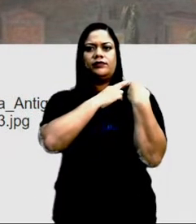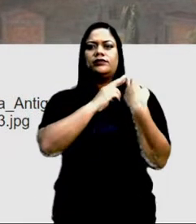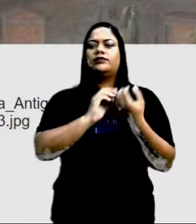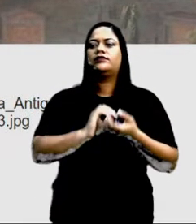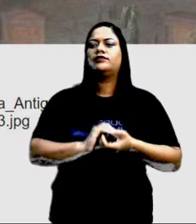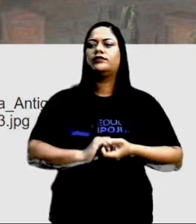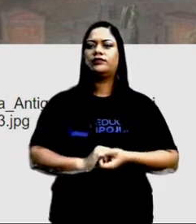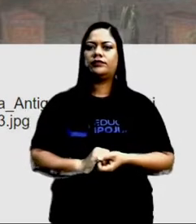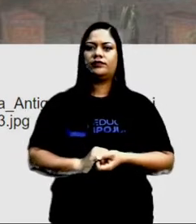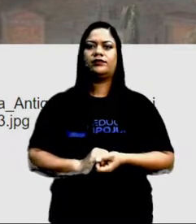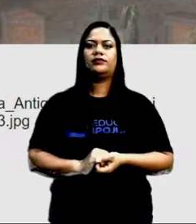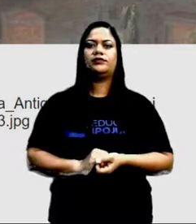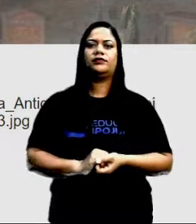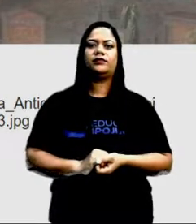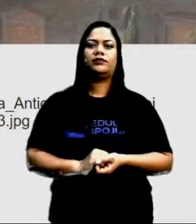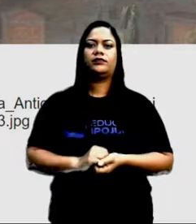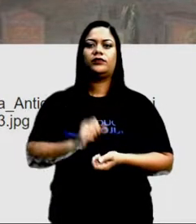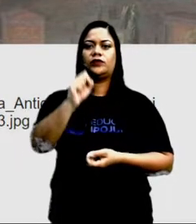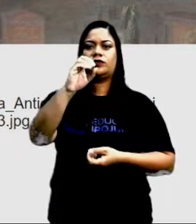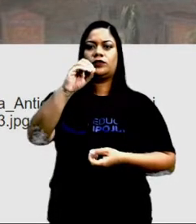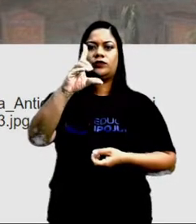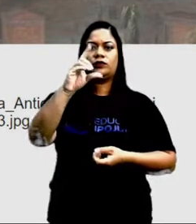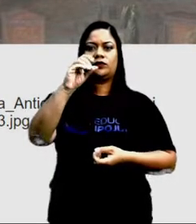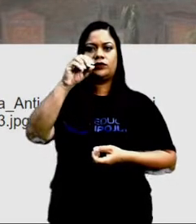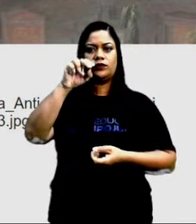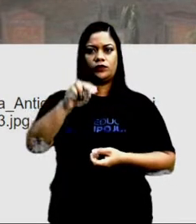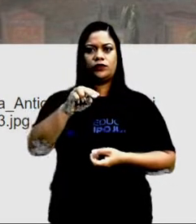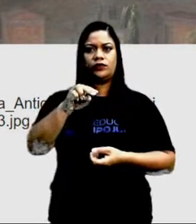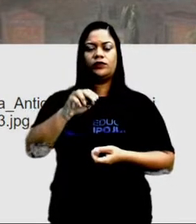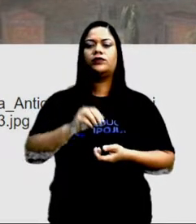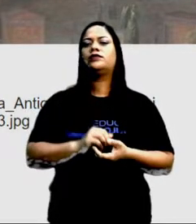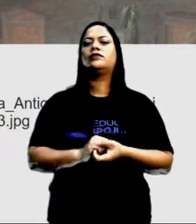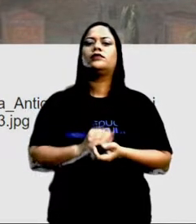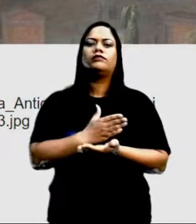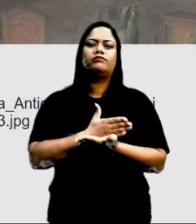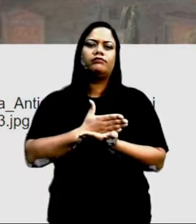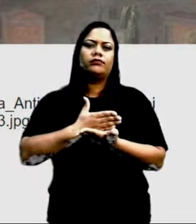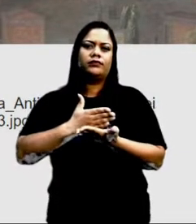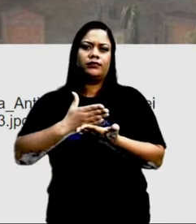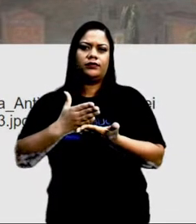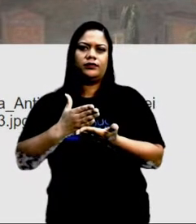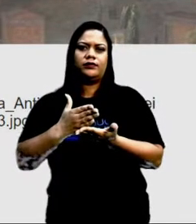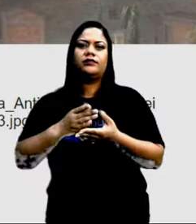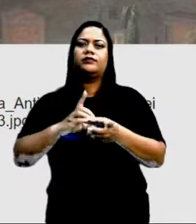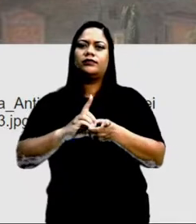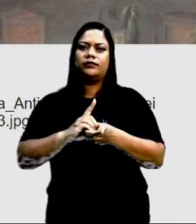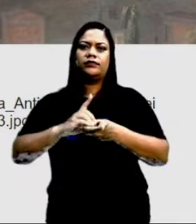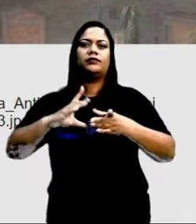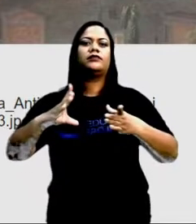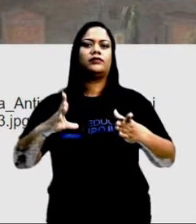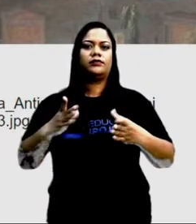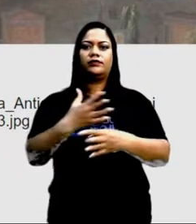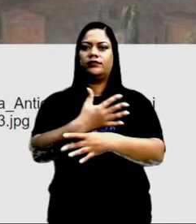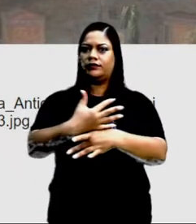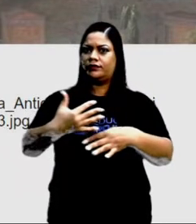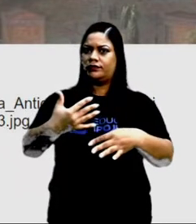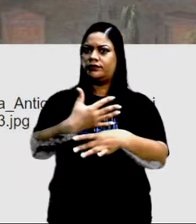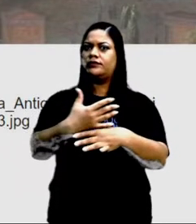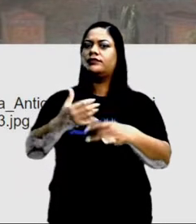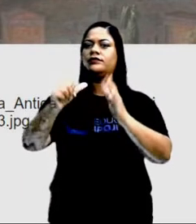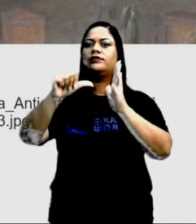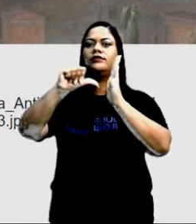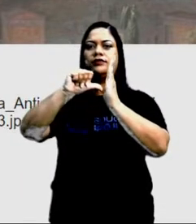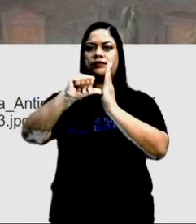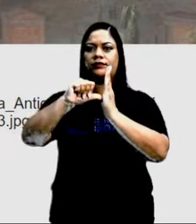justamente o legislador Solon, tá? Ele vai lançar as bases da democracia ali na cidade de